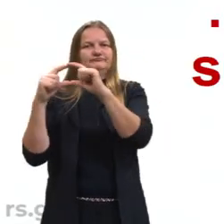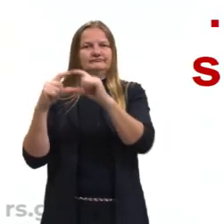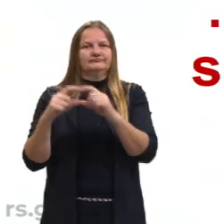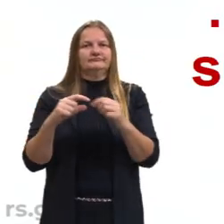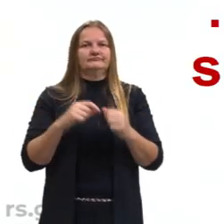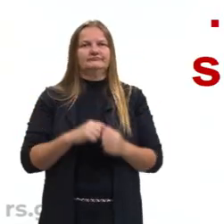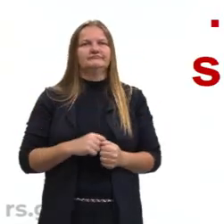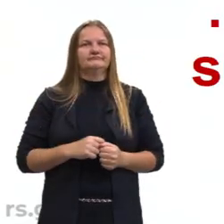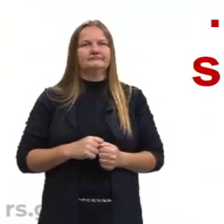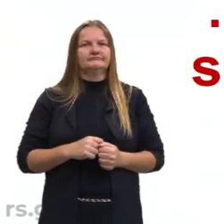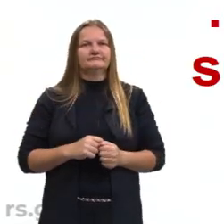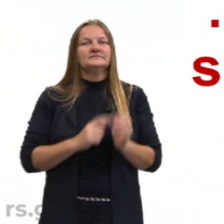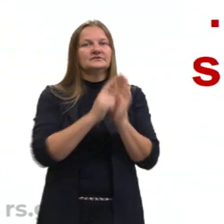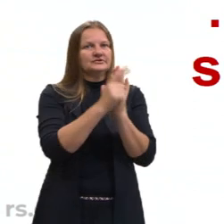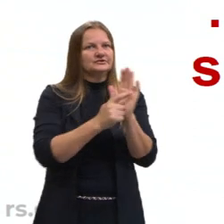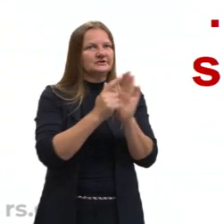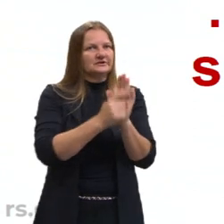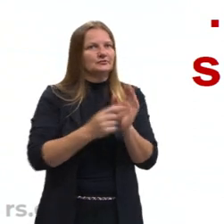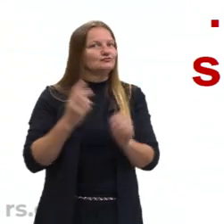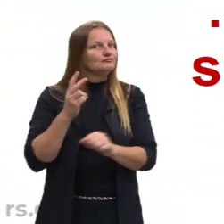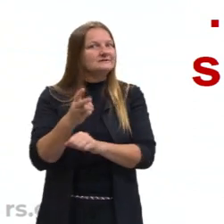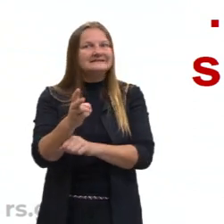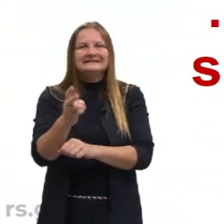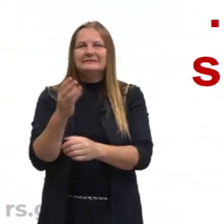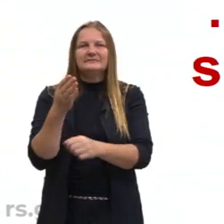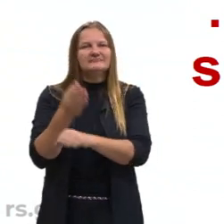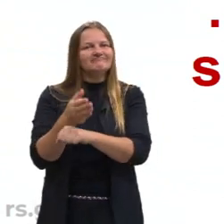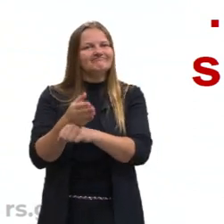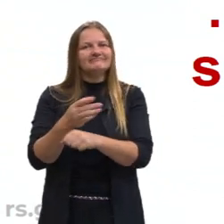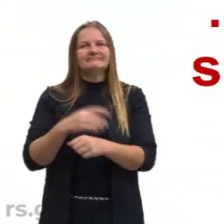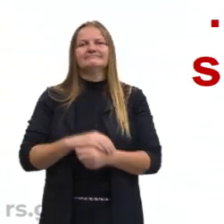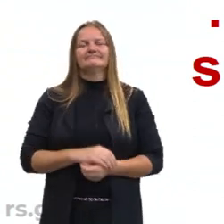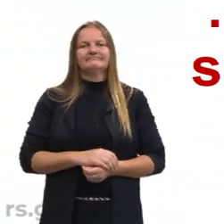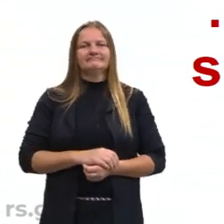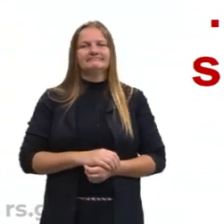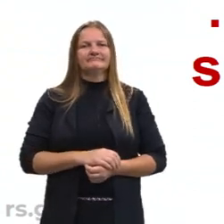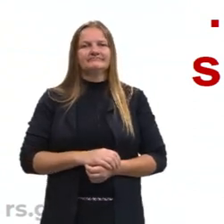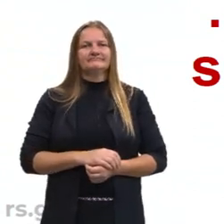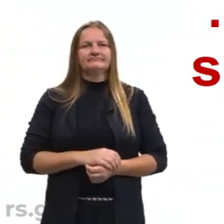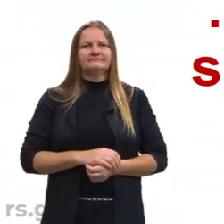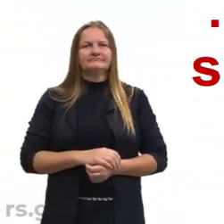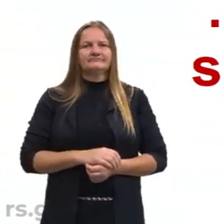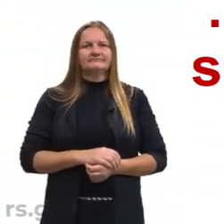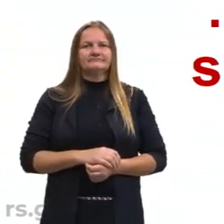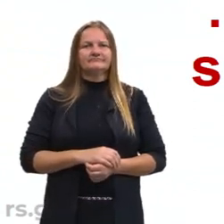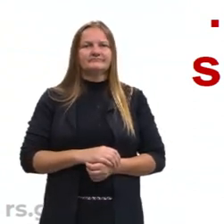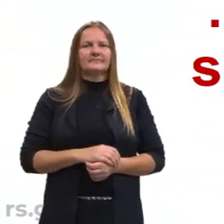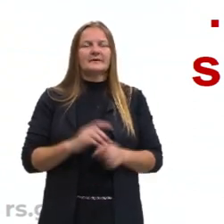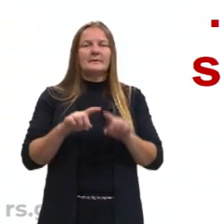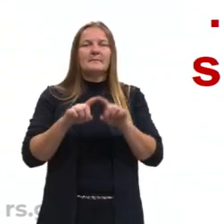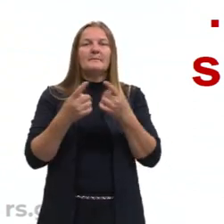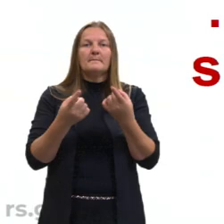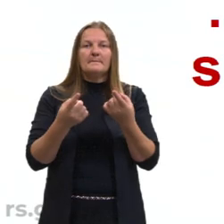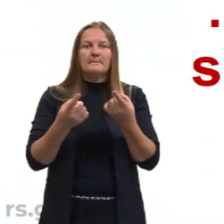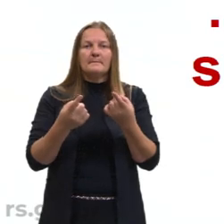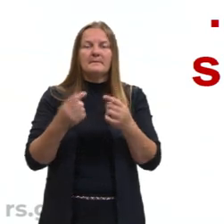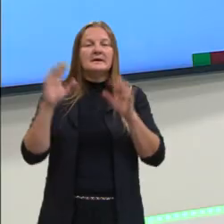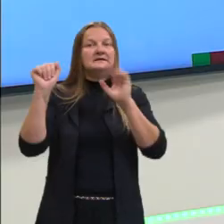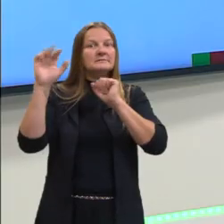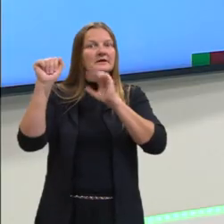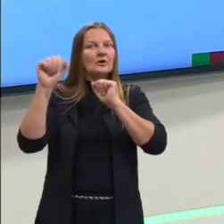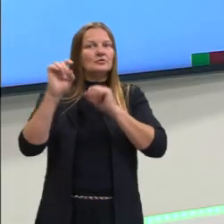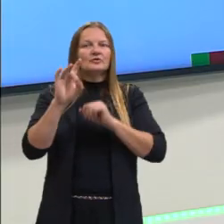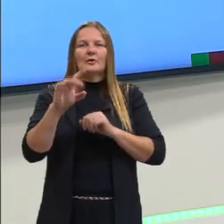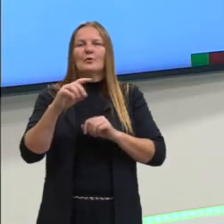gêneros textuais. Pode ser que não tenha aparecido em todas as aplicações de língua espanhola,